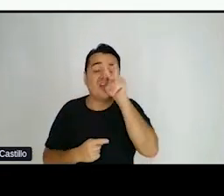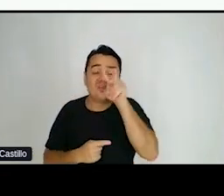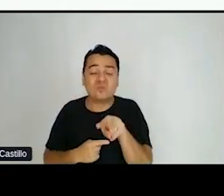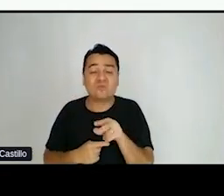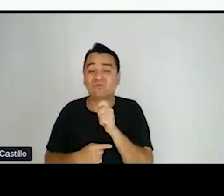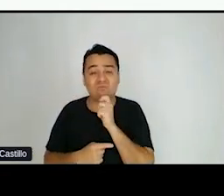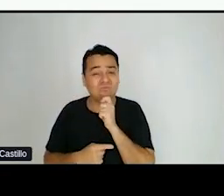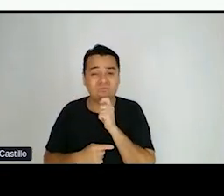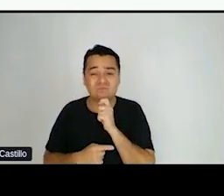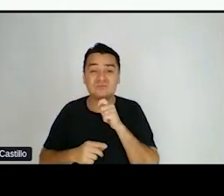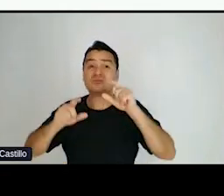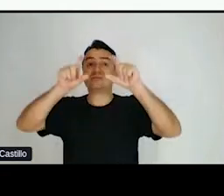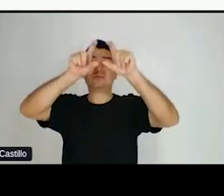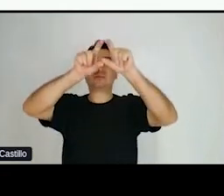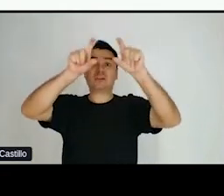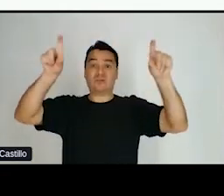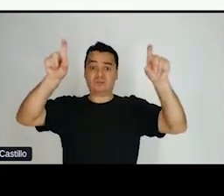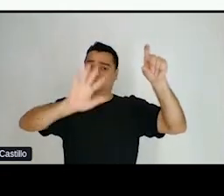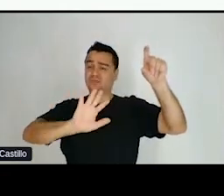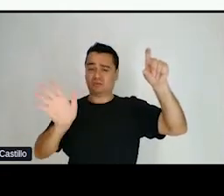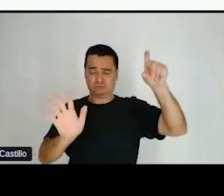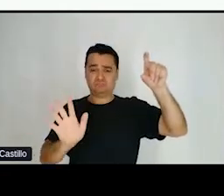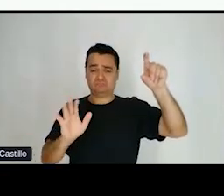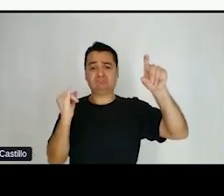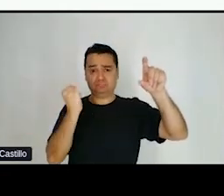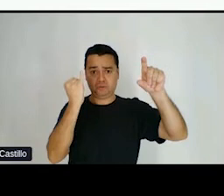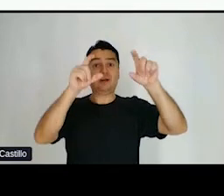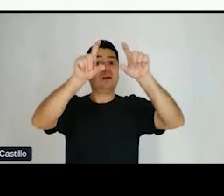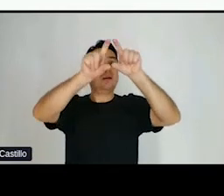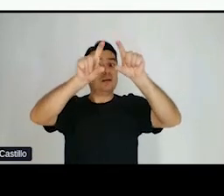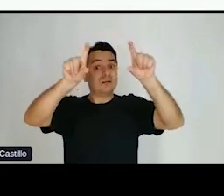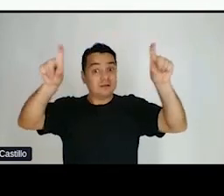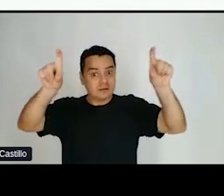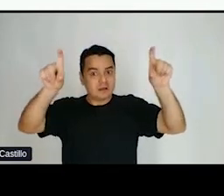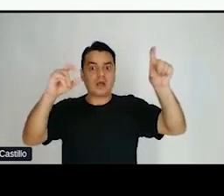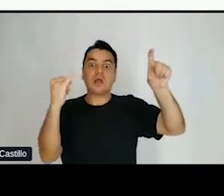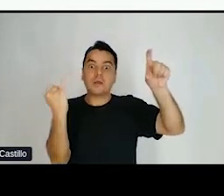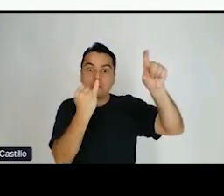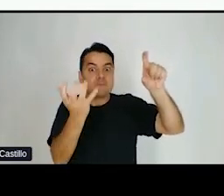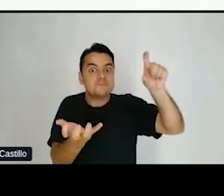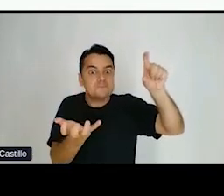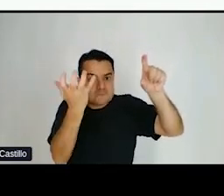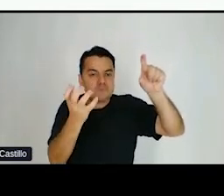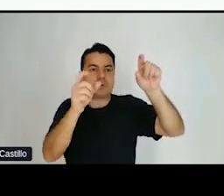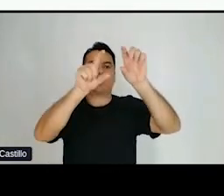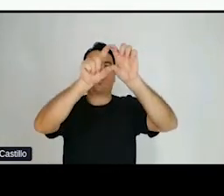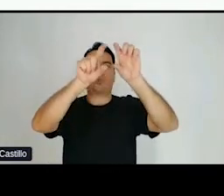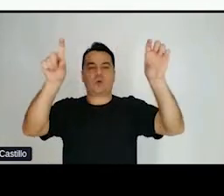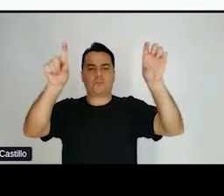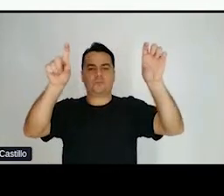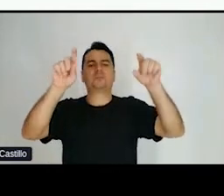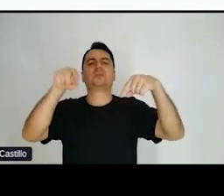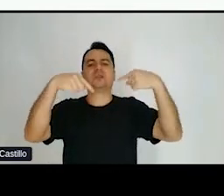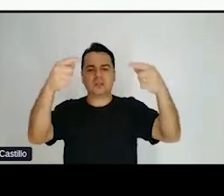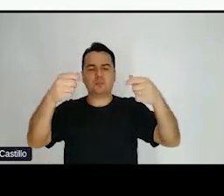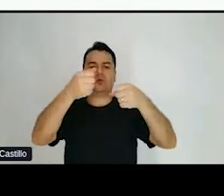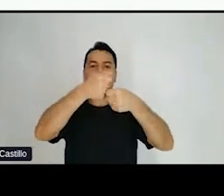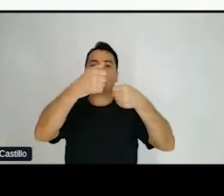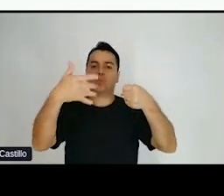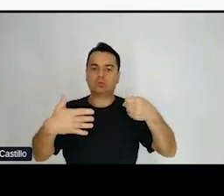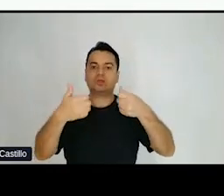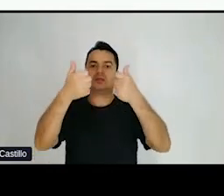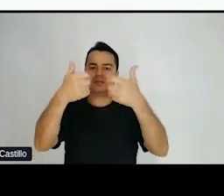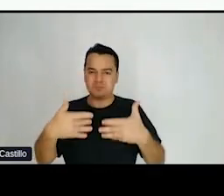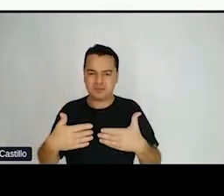aquela outra informação. Então, informações relevantes primeiro, depois vem o contexto explicativo